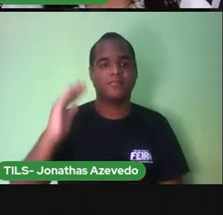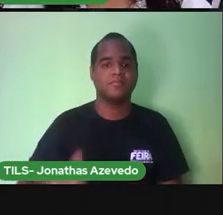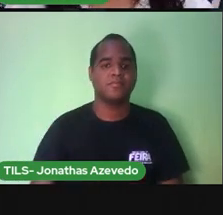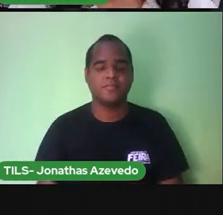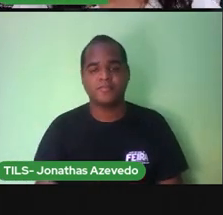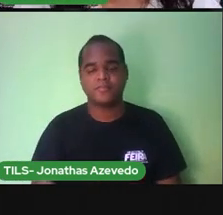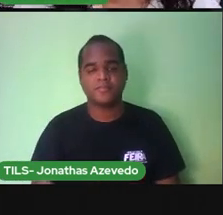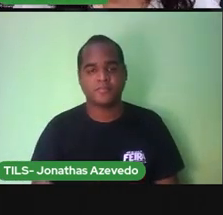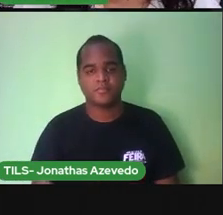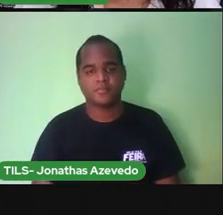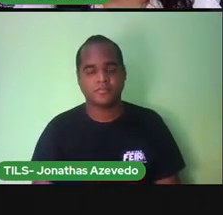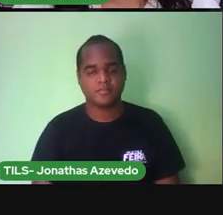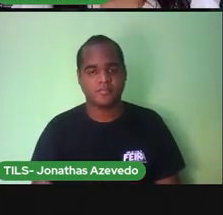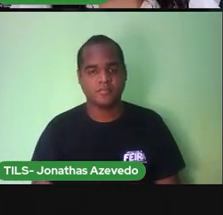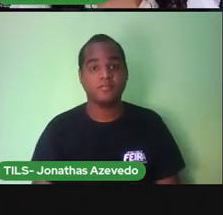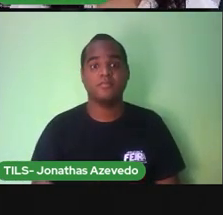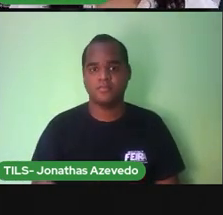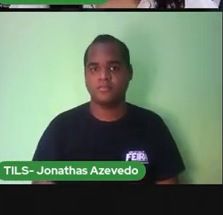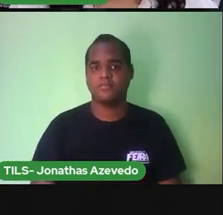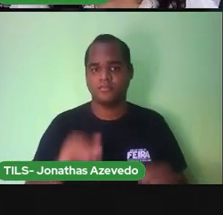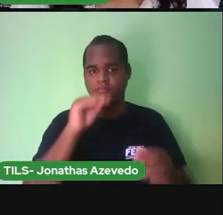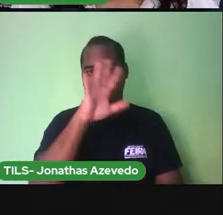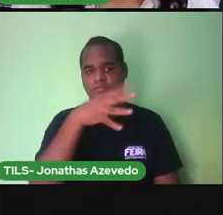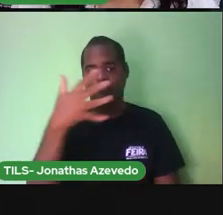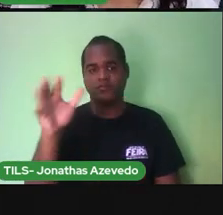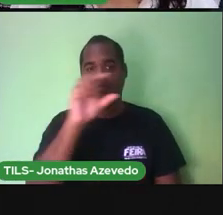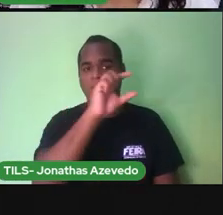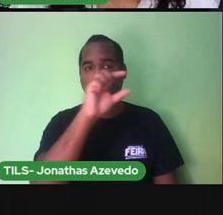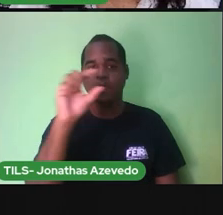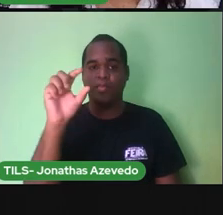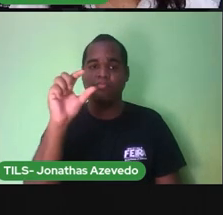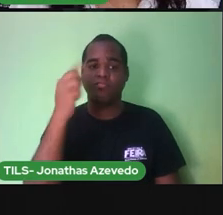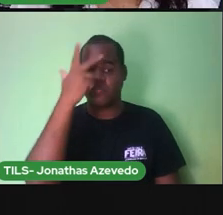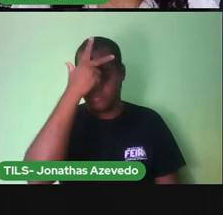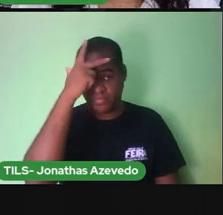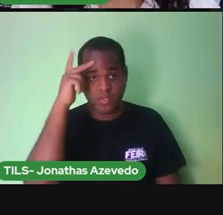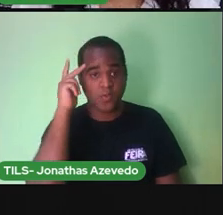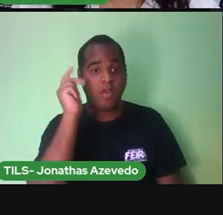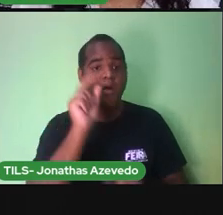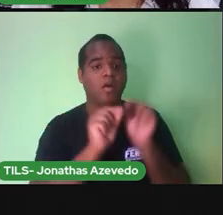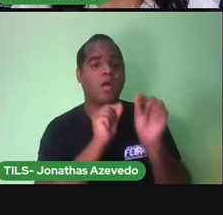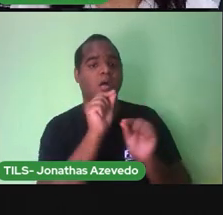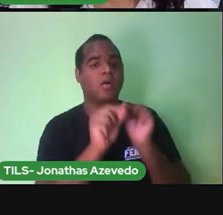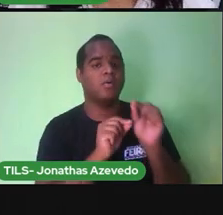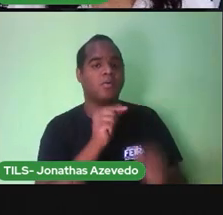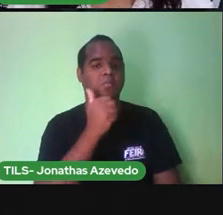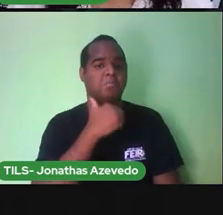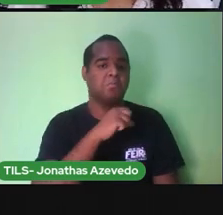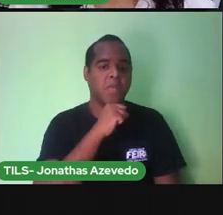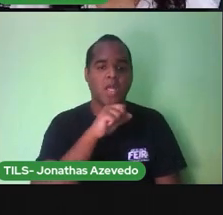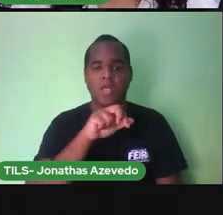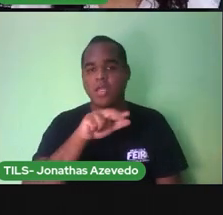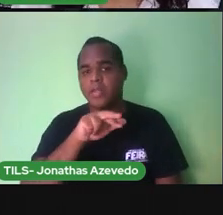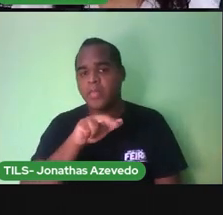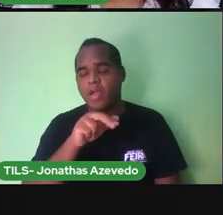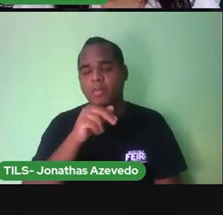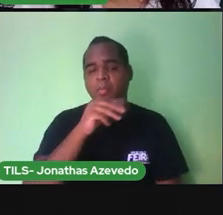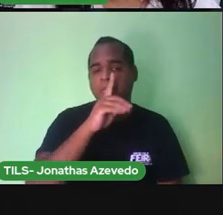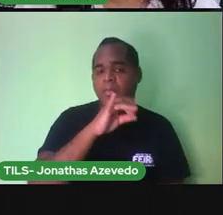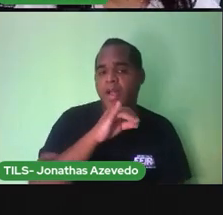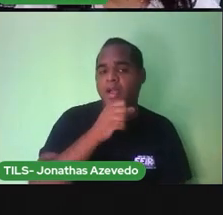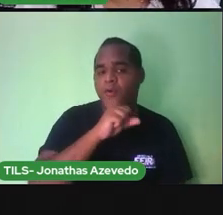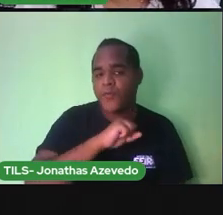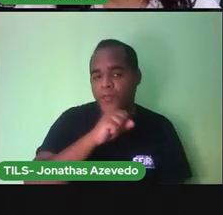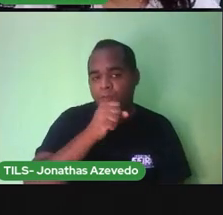primeira coluna Tem uma lista Com as pessoas Que moram com Lucas Mãe Irmão O pai